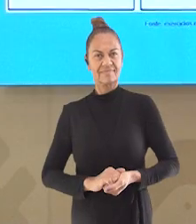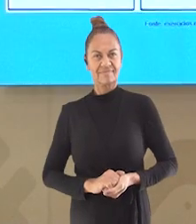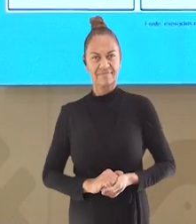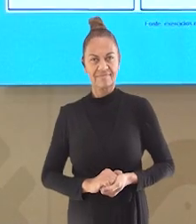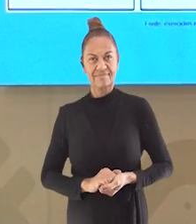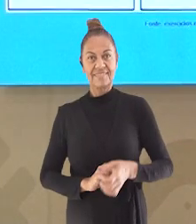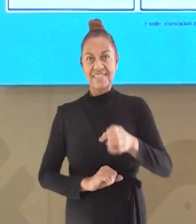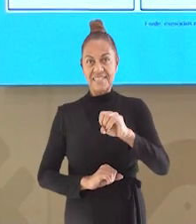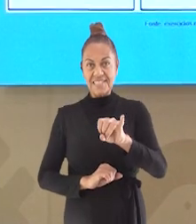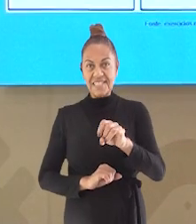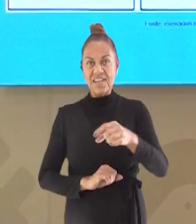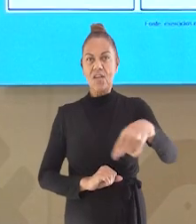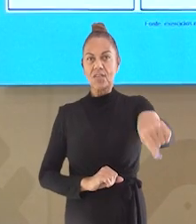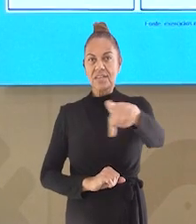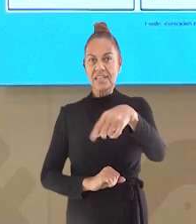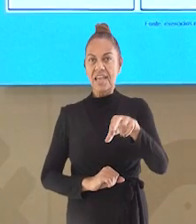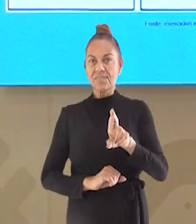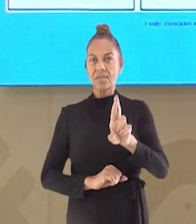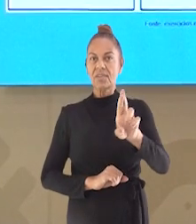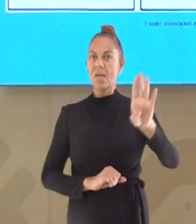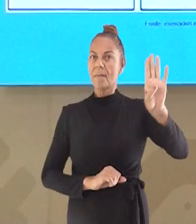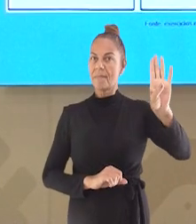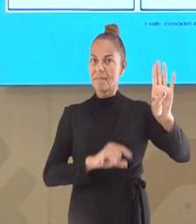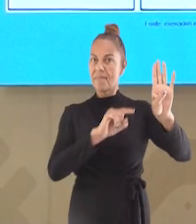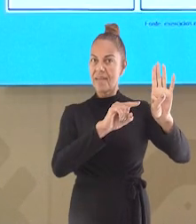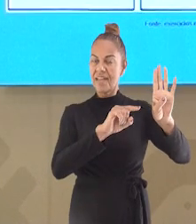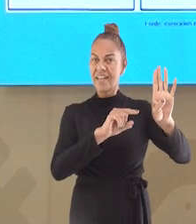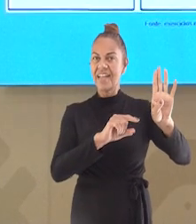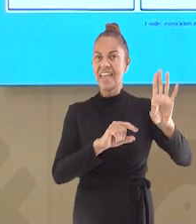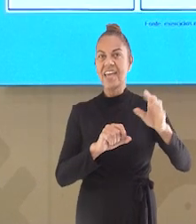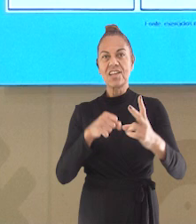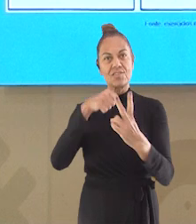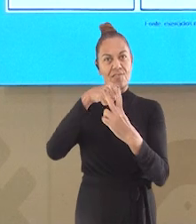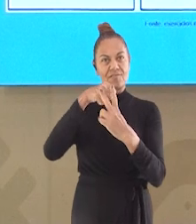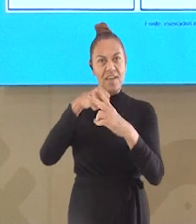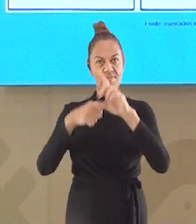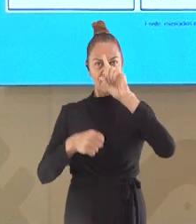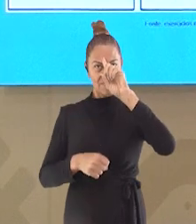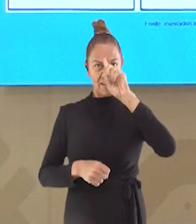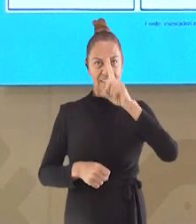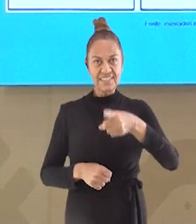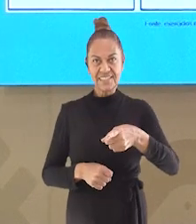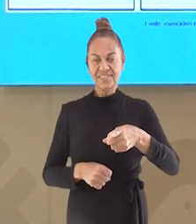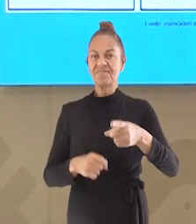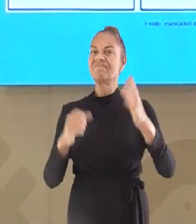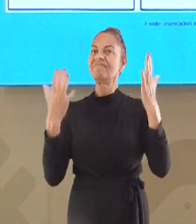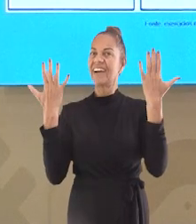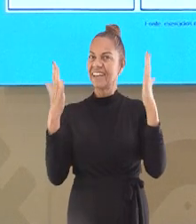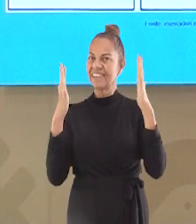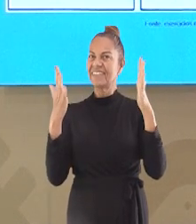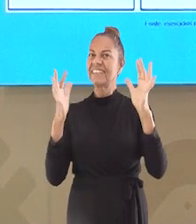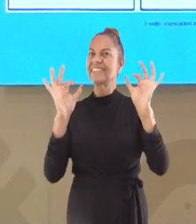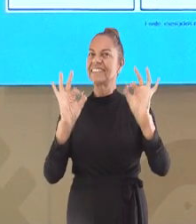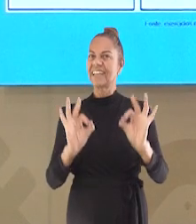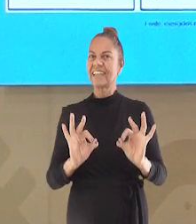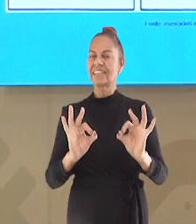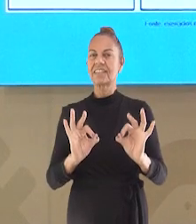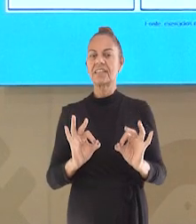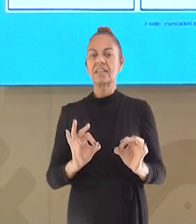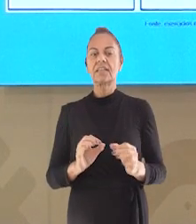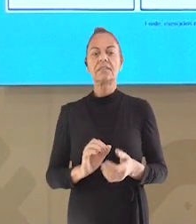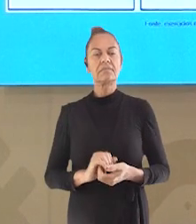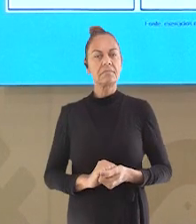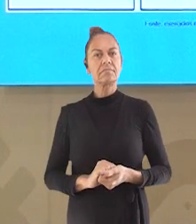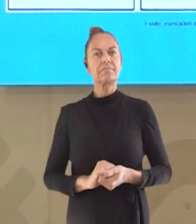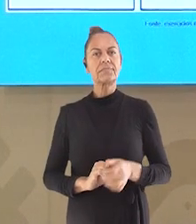Se você respondeu a letra B no imperativo afirmativo, parabéns! Por curiosidade, todas as